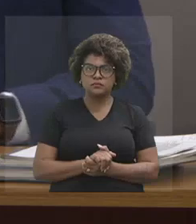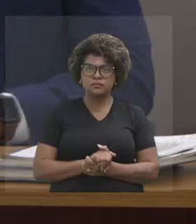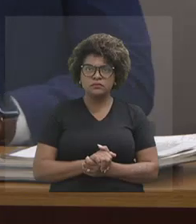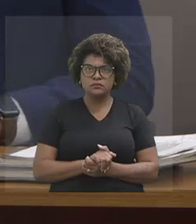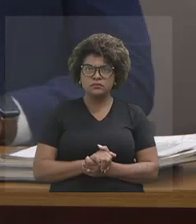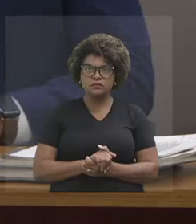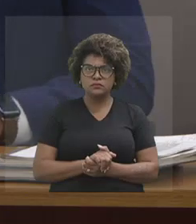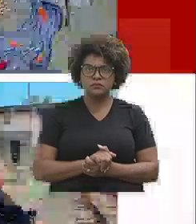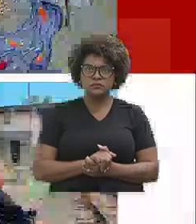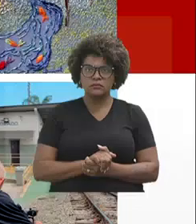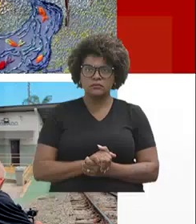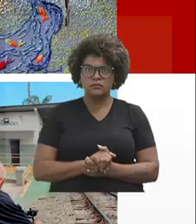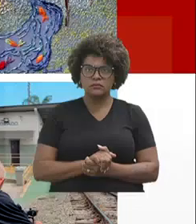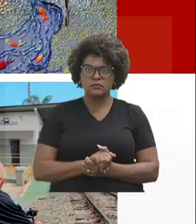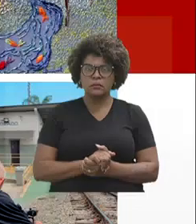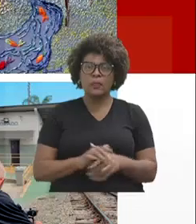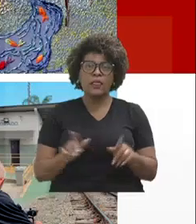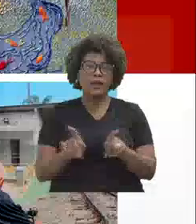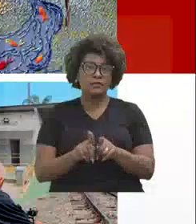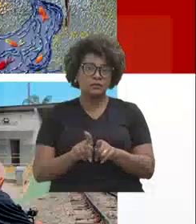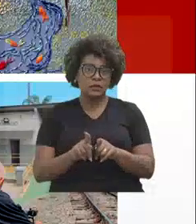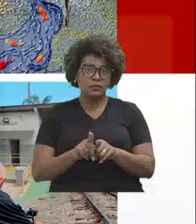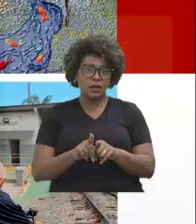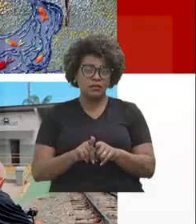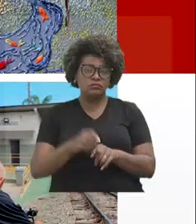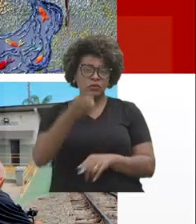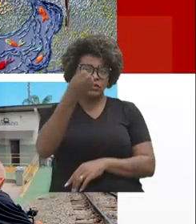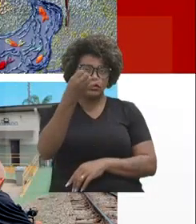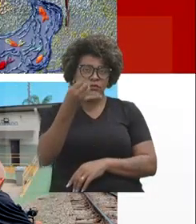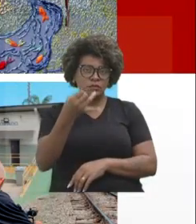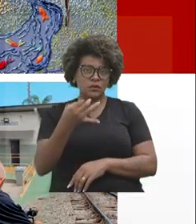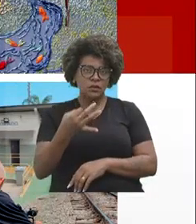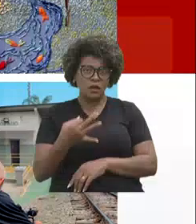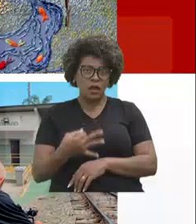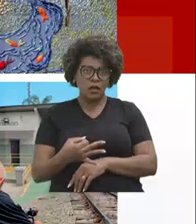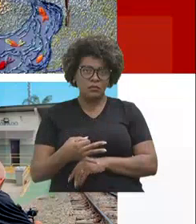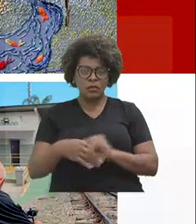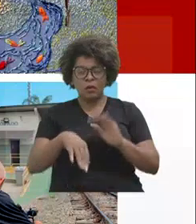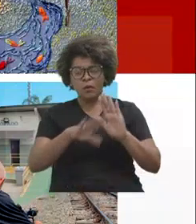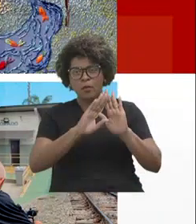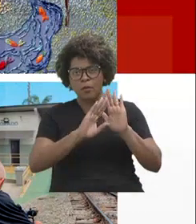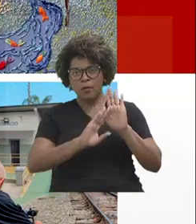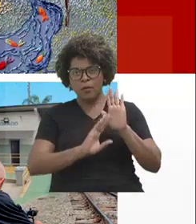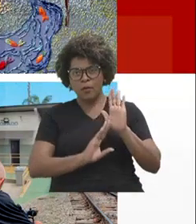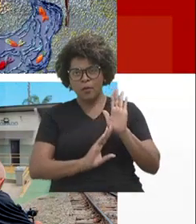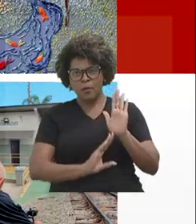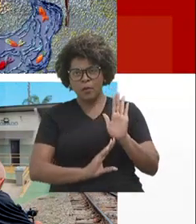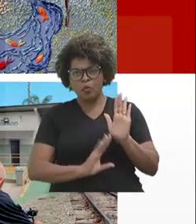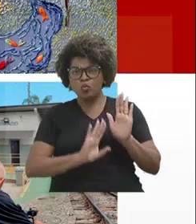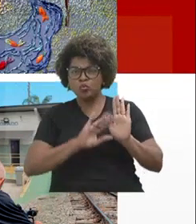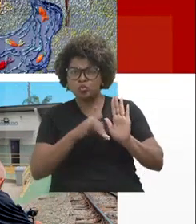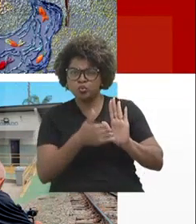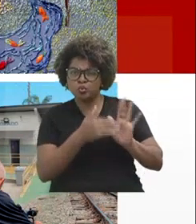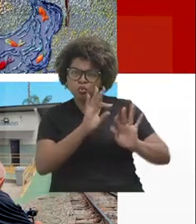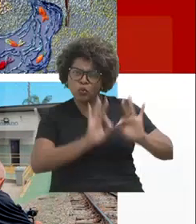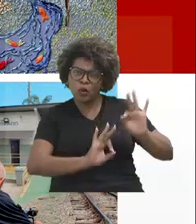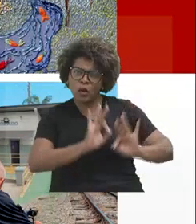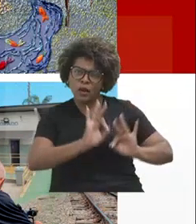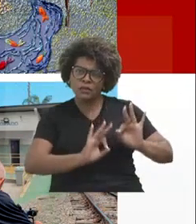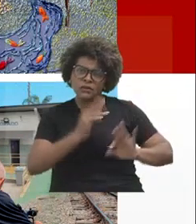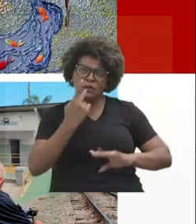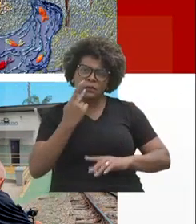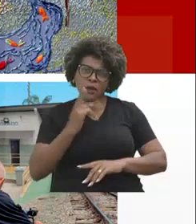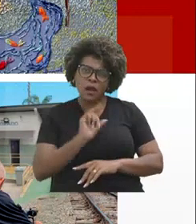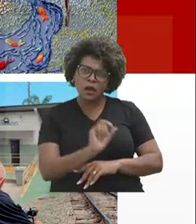Aí a gente já passa para a programação, que é toda pensada também nessa questão da